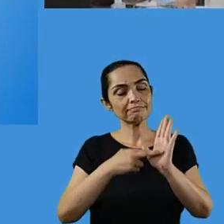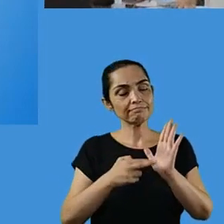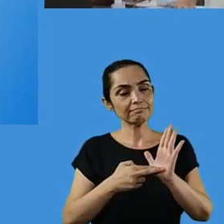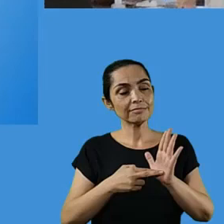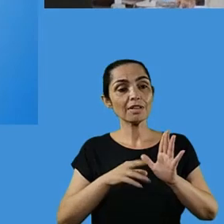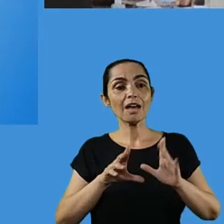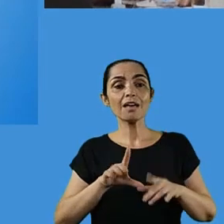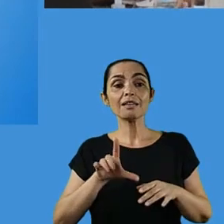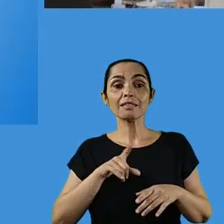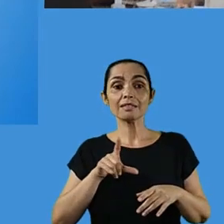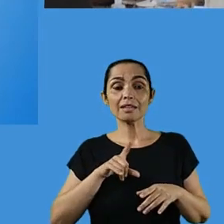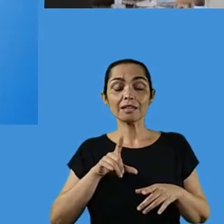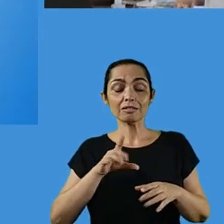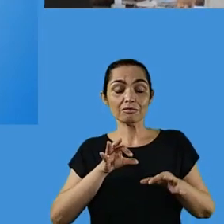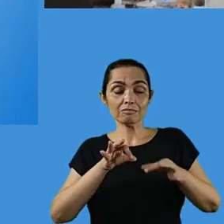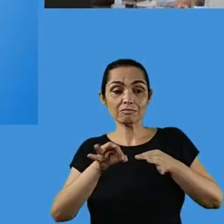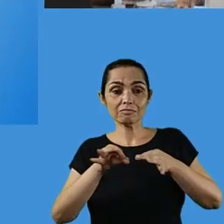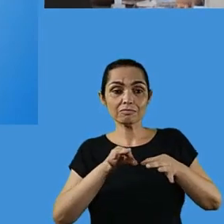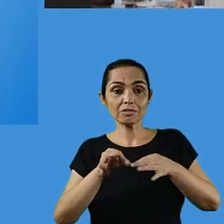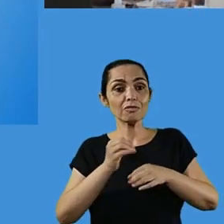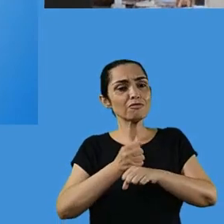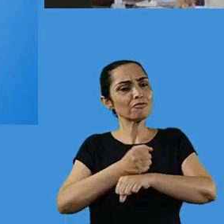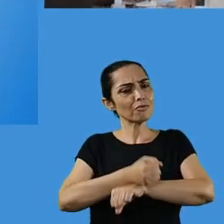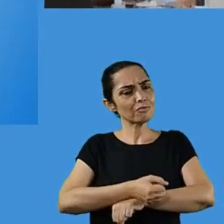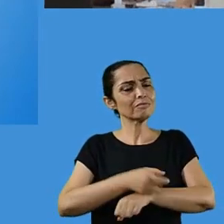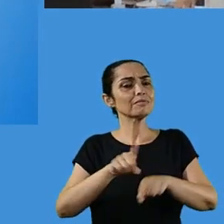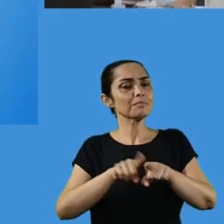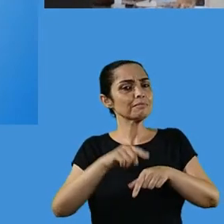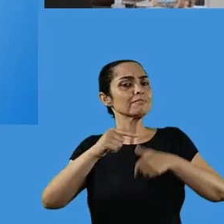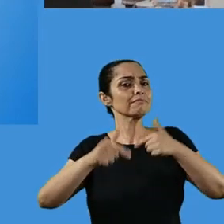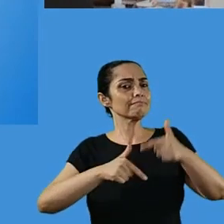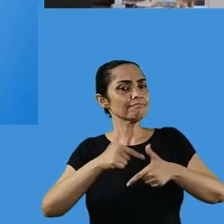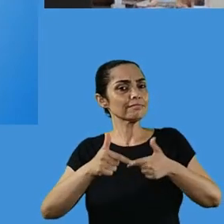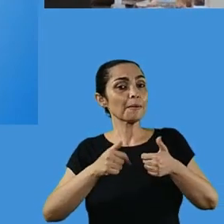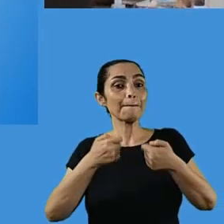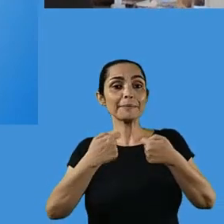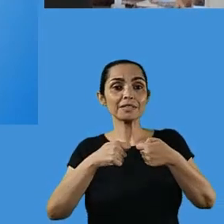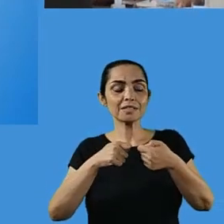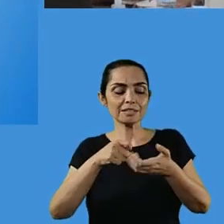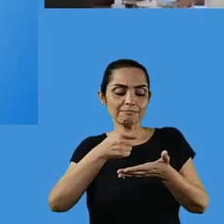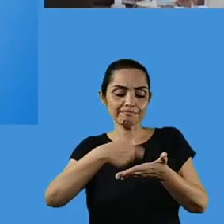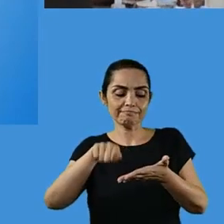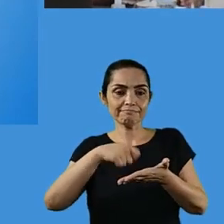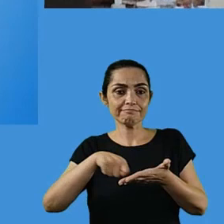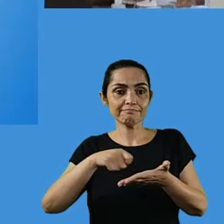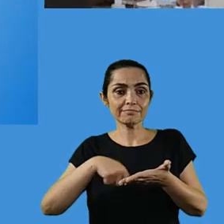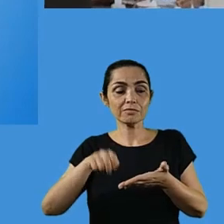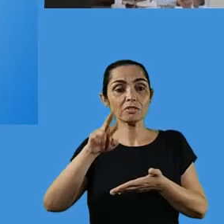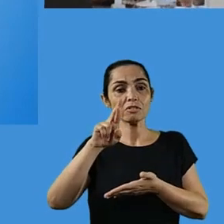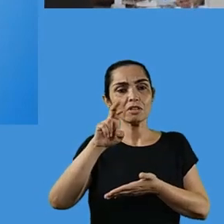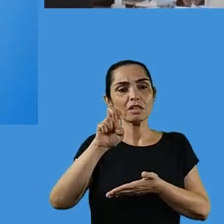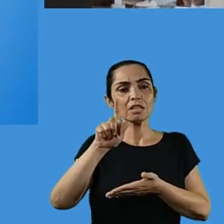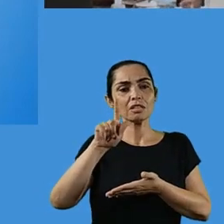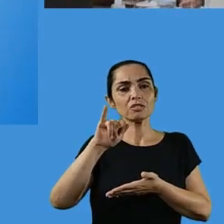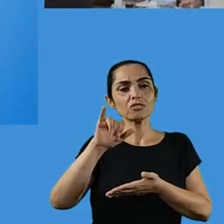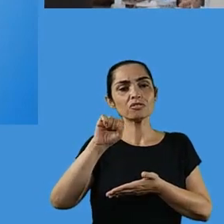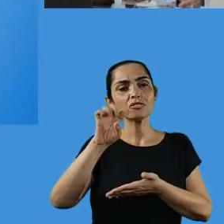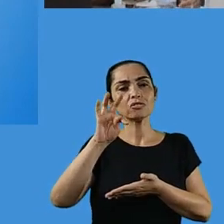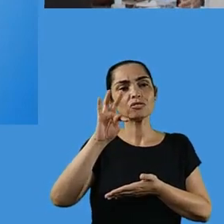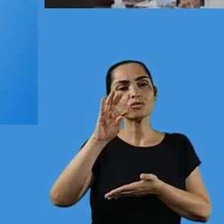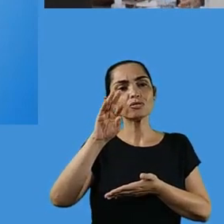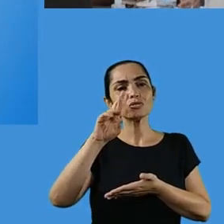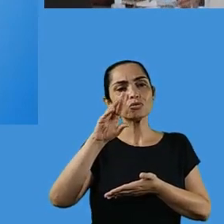dele se tornar um instrumento de intervenção. Ele tem que ser um instrumento de avanço. Ele tem que ser algo que vai